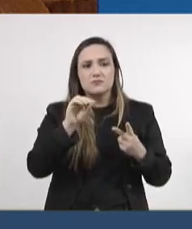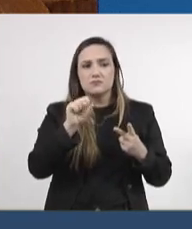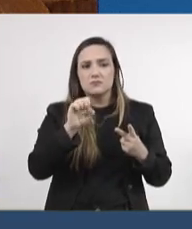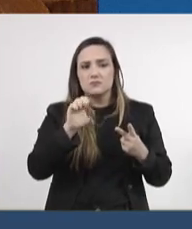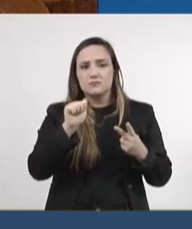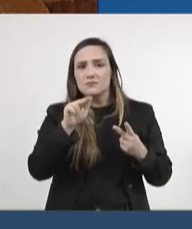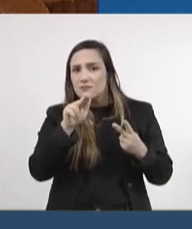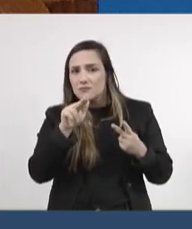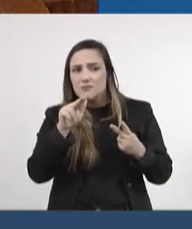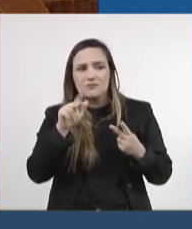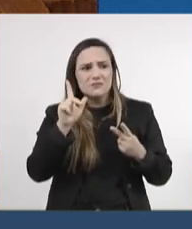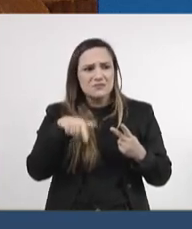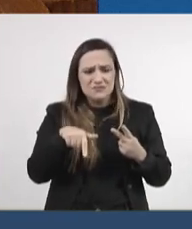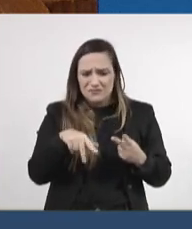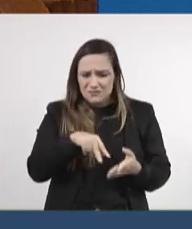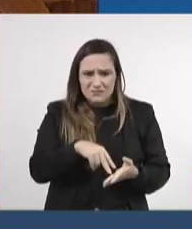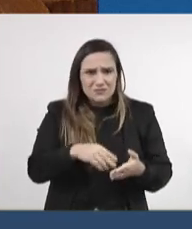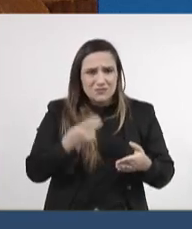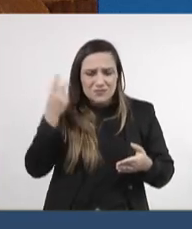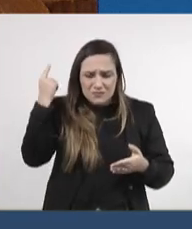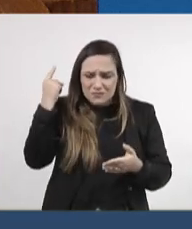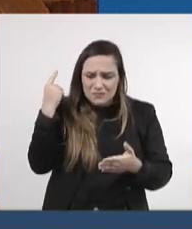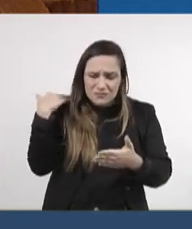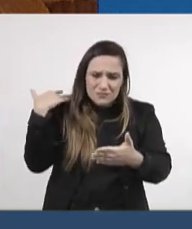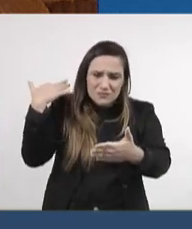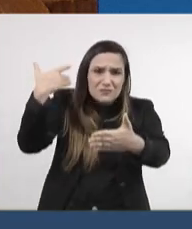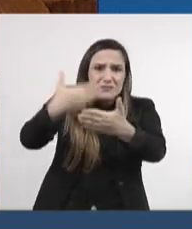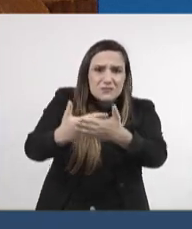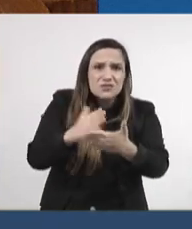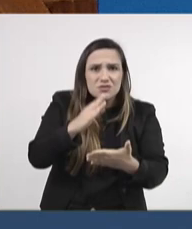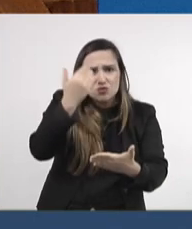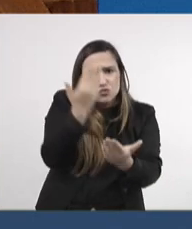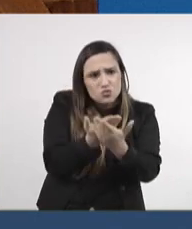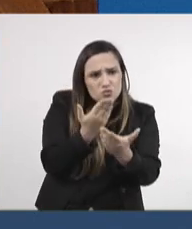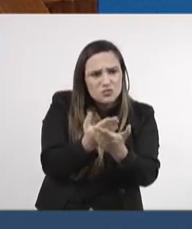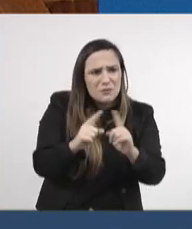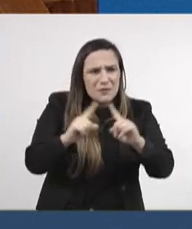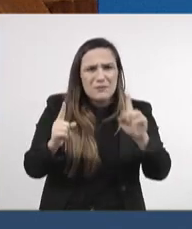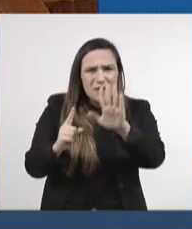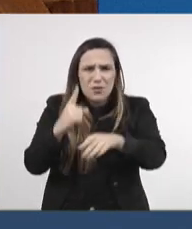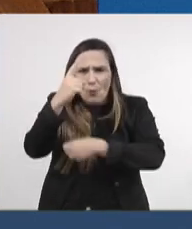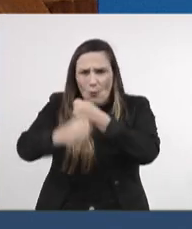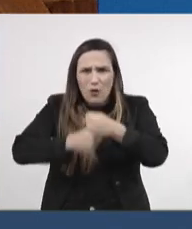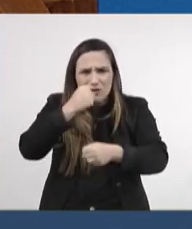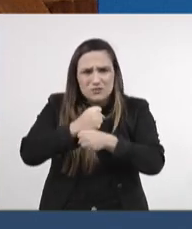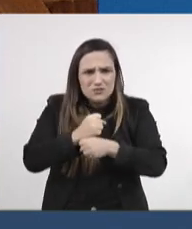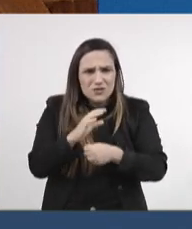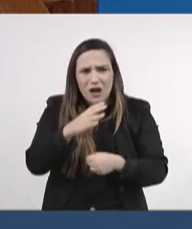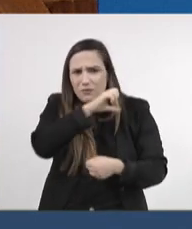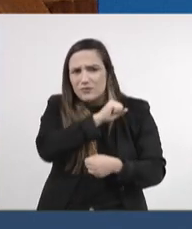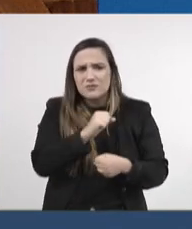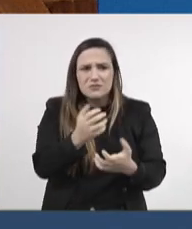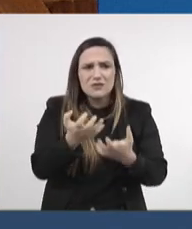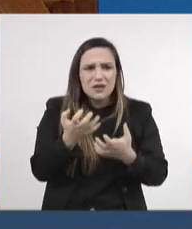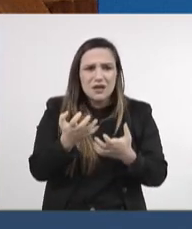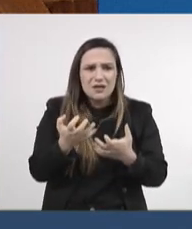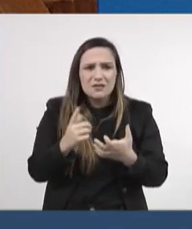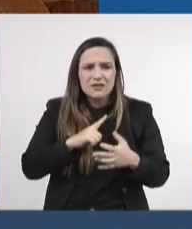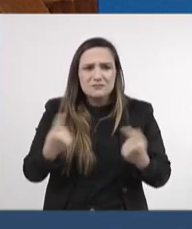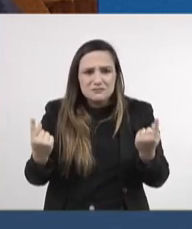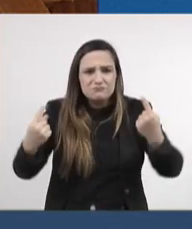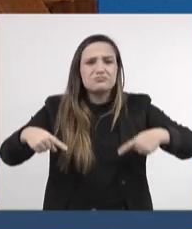consolidadas no tempo. Como que você, em um ano, implementa algo que não seja para criar um embate